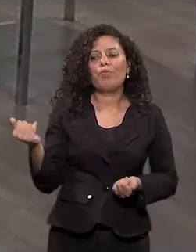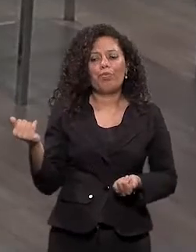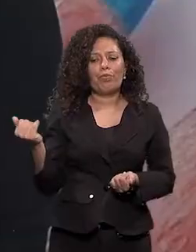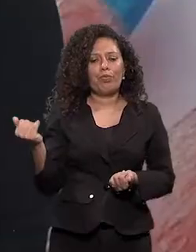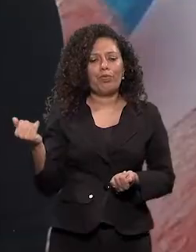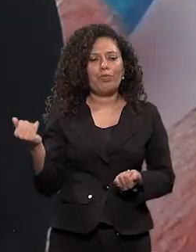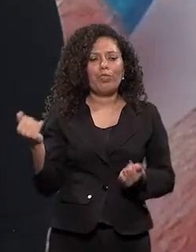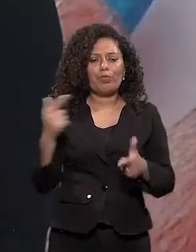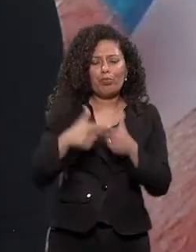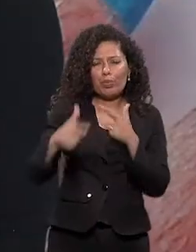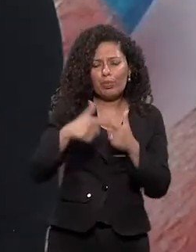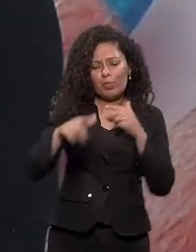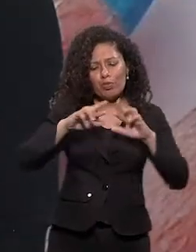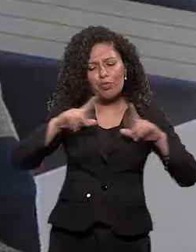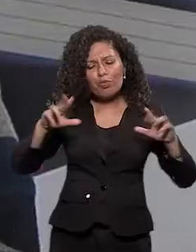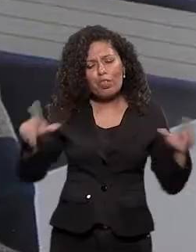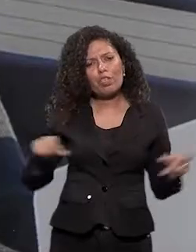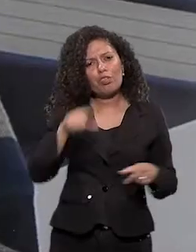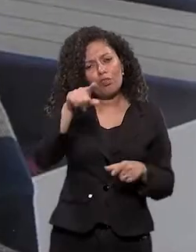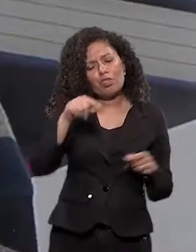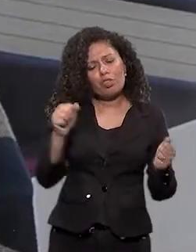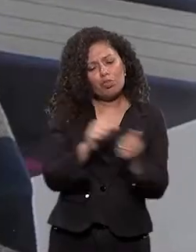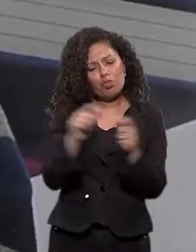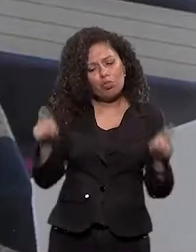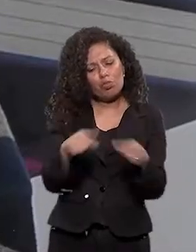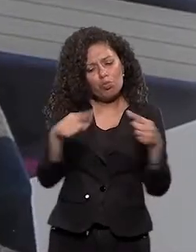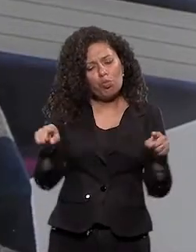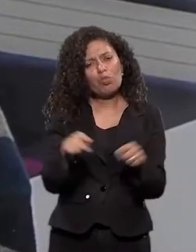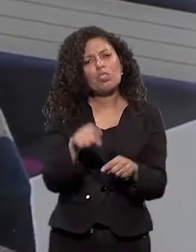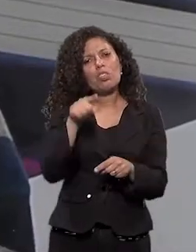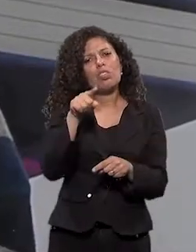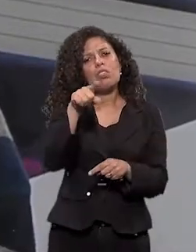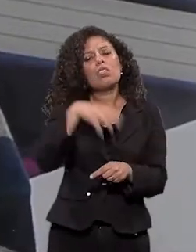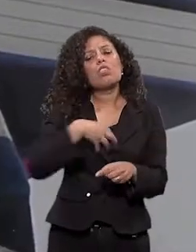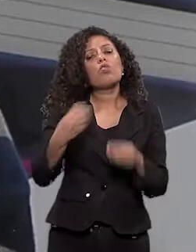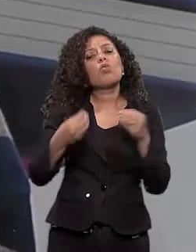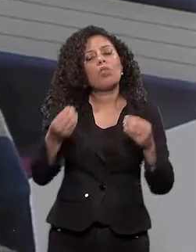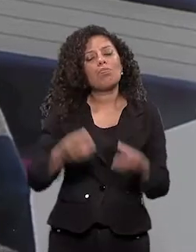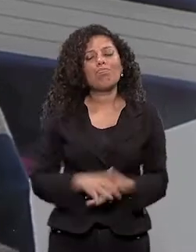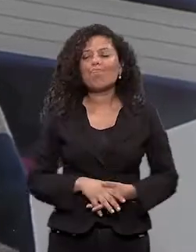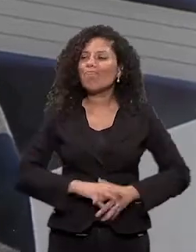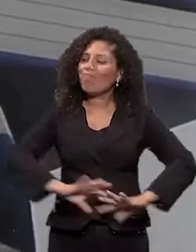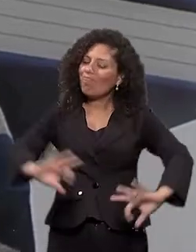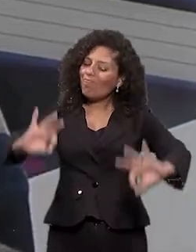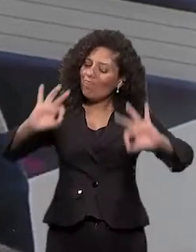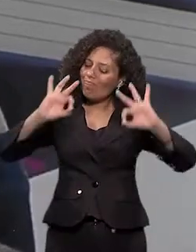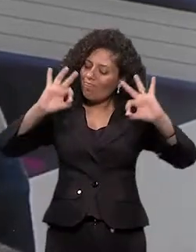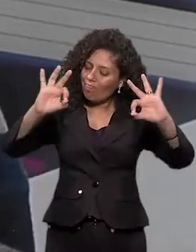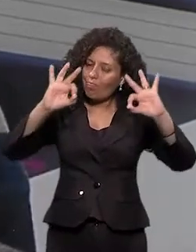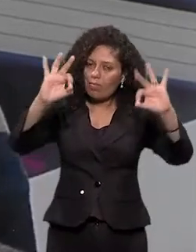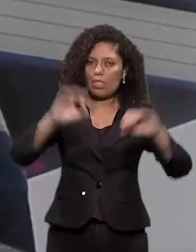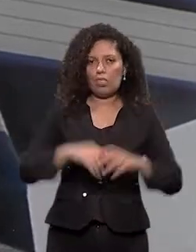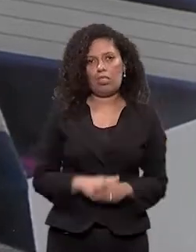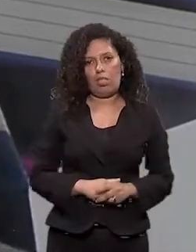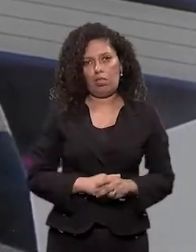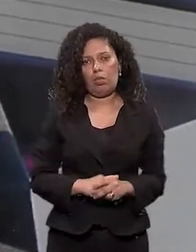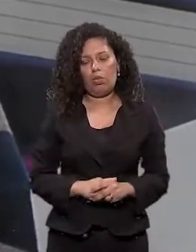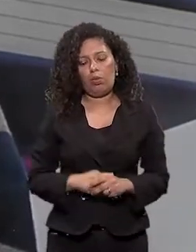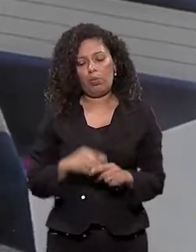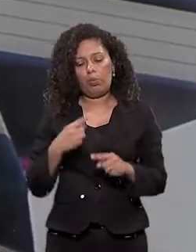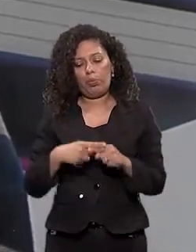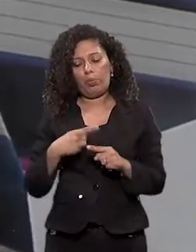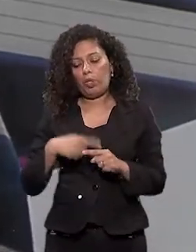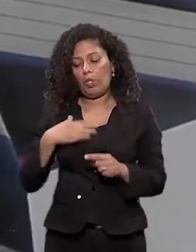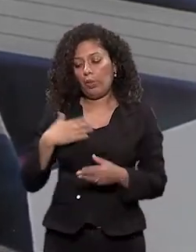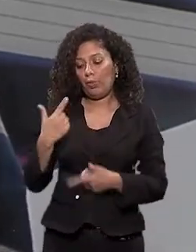Como é que foi esse trabalho? Foi fantástico, uma mudança de paradigma, assim. Porque, bom, a gente